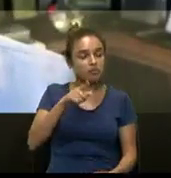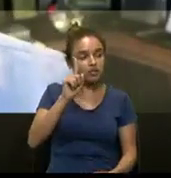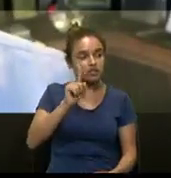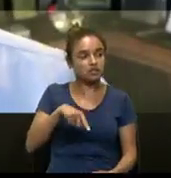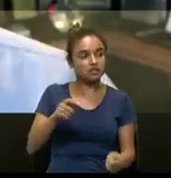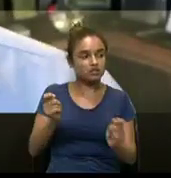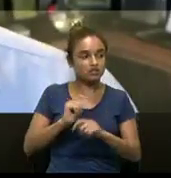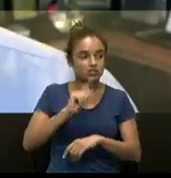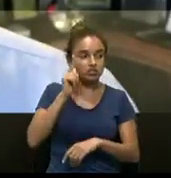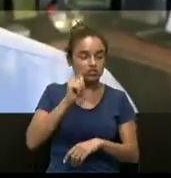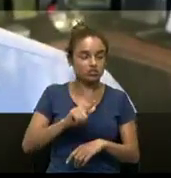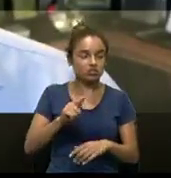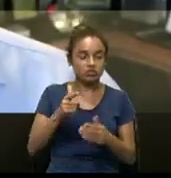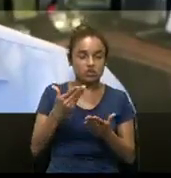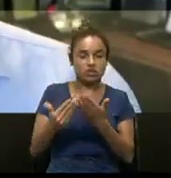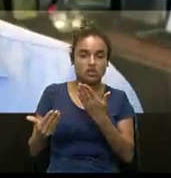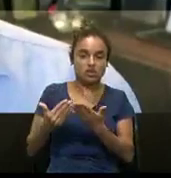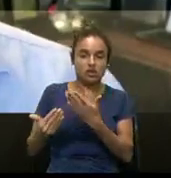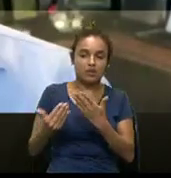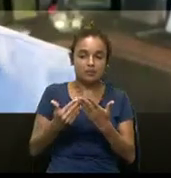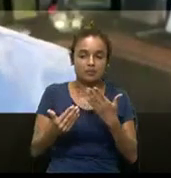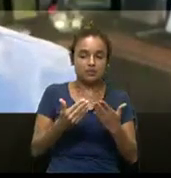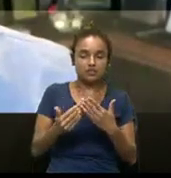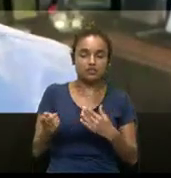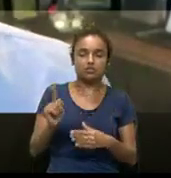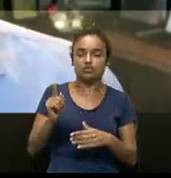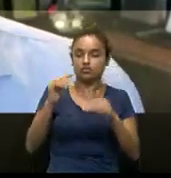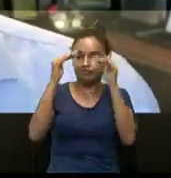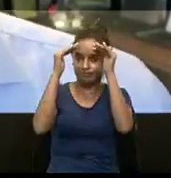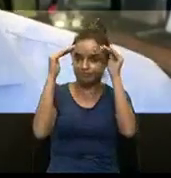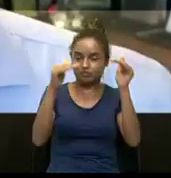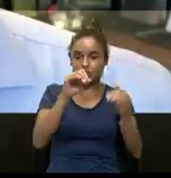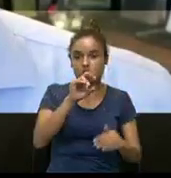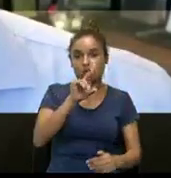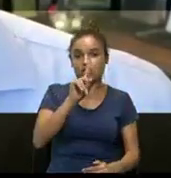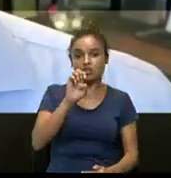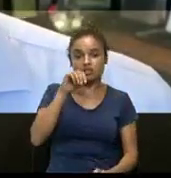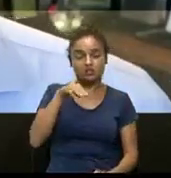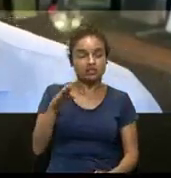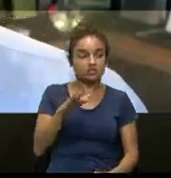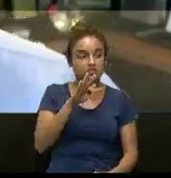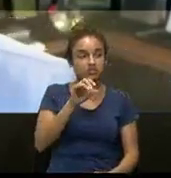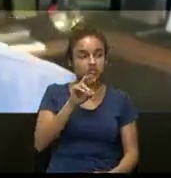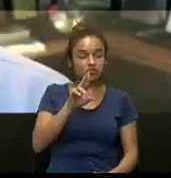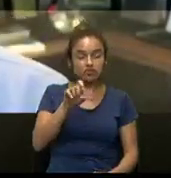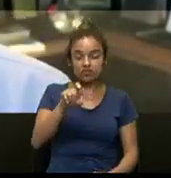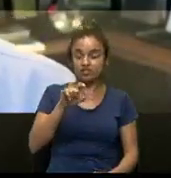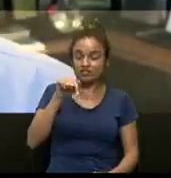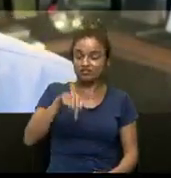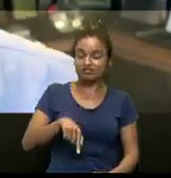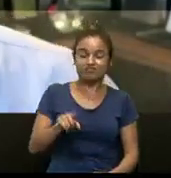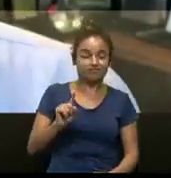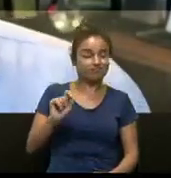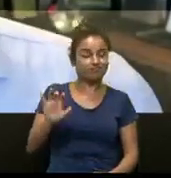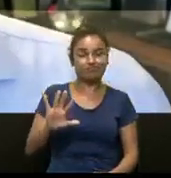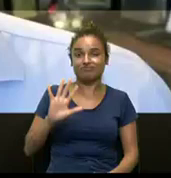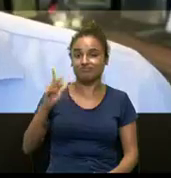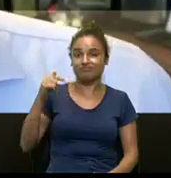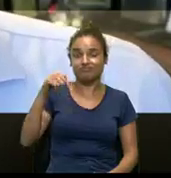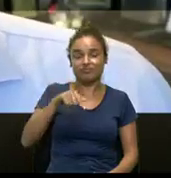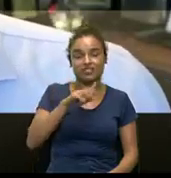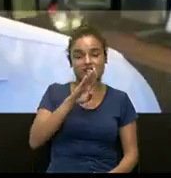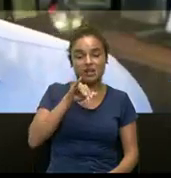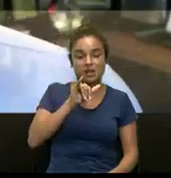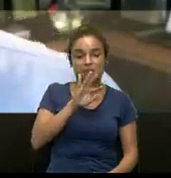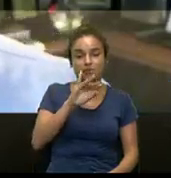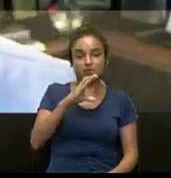compensado por essa perda decorrente do não cumprimento de uma ordem. No mercado de Forex isso não acontece. No caso do Bitcoin, é mais ou menos